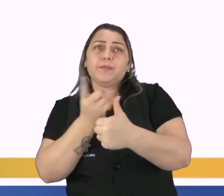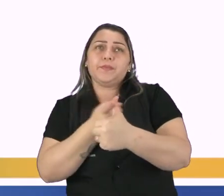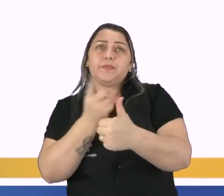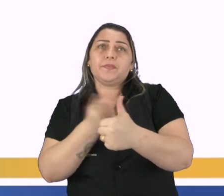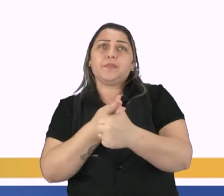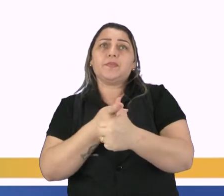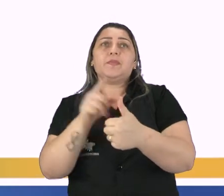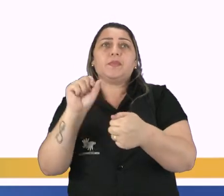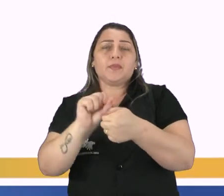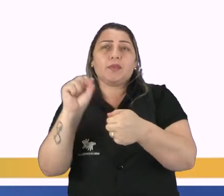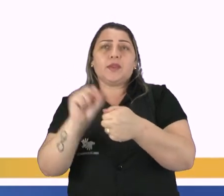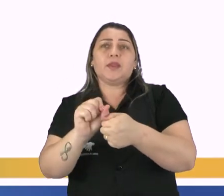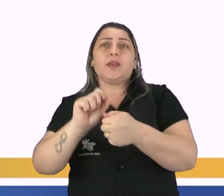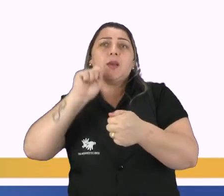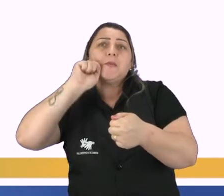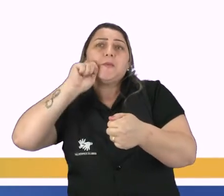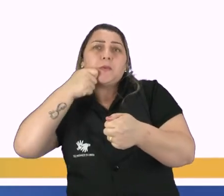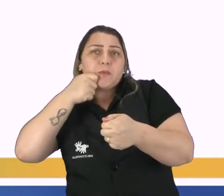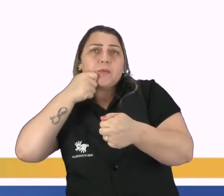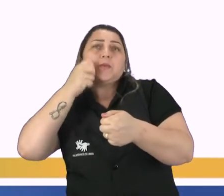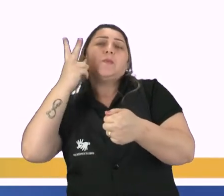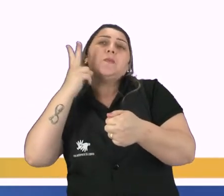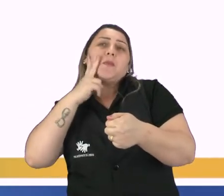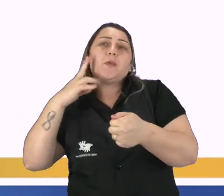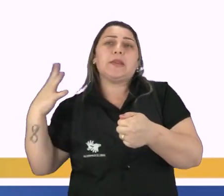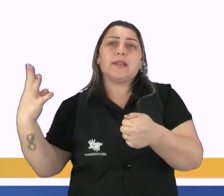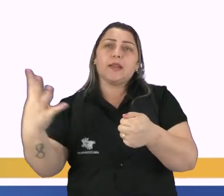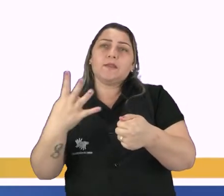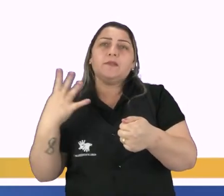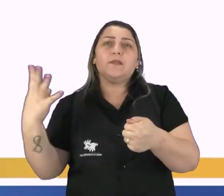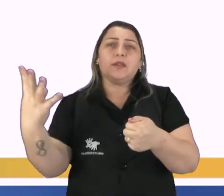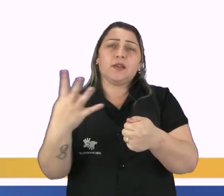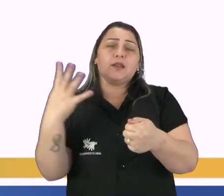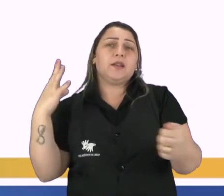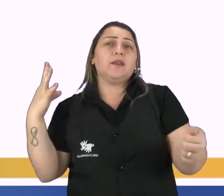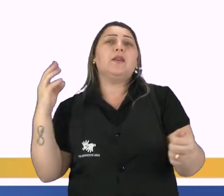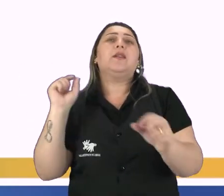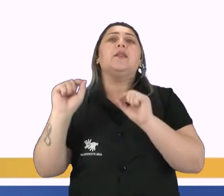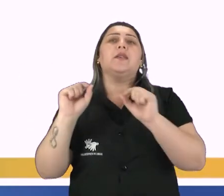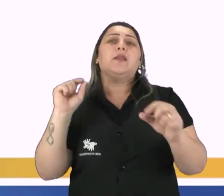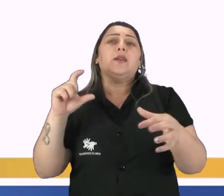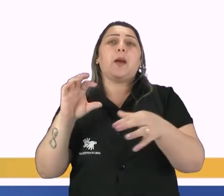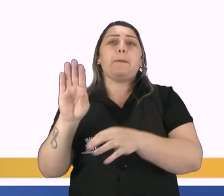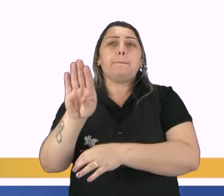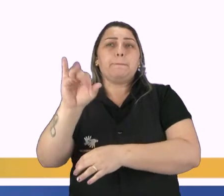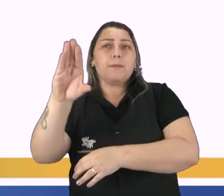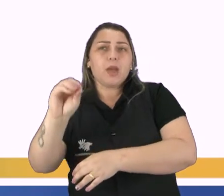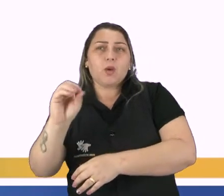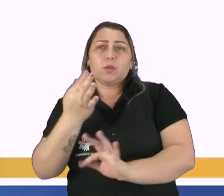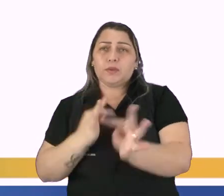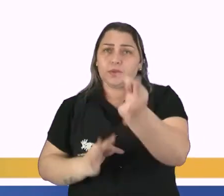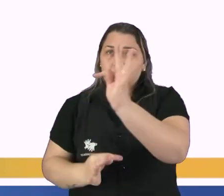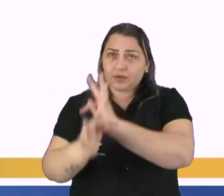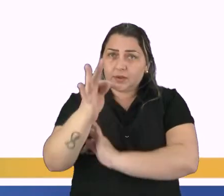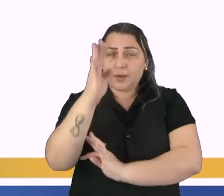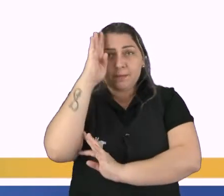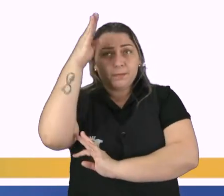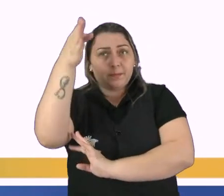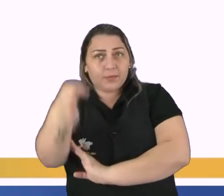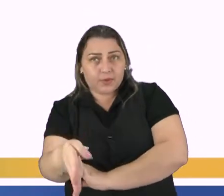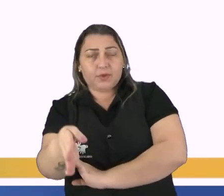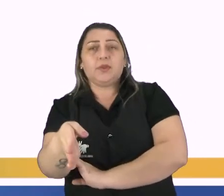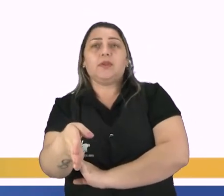da fabricação de pães, dos vinhos, cervejas, e isso está ligado à biotecnologia, e principalmente